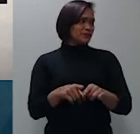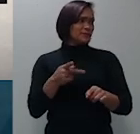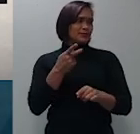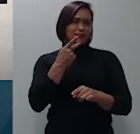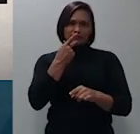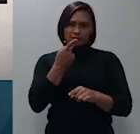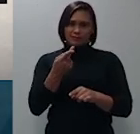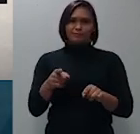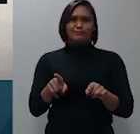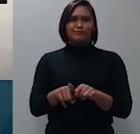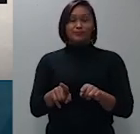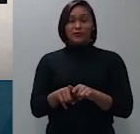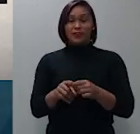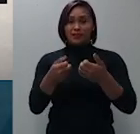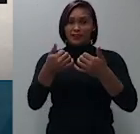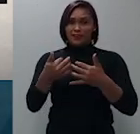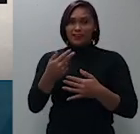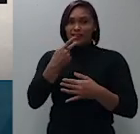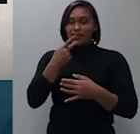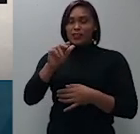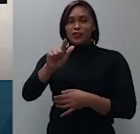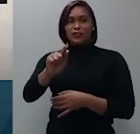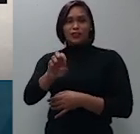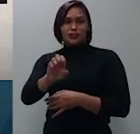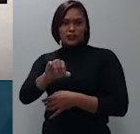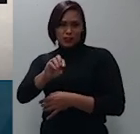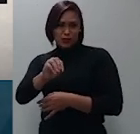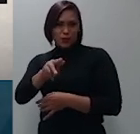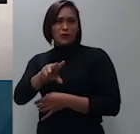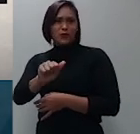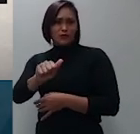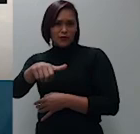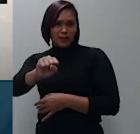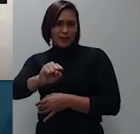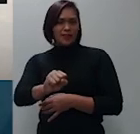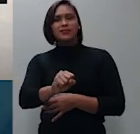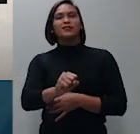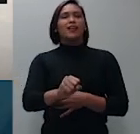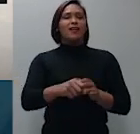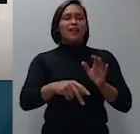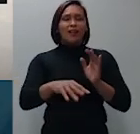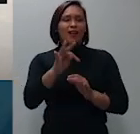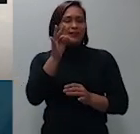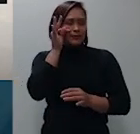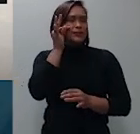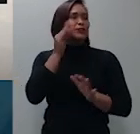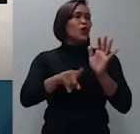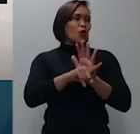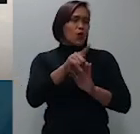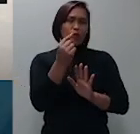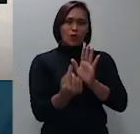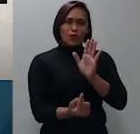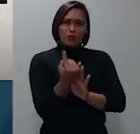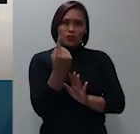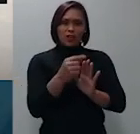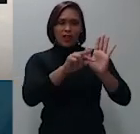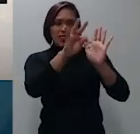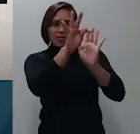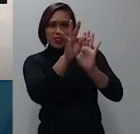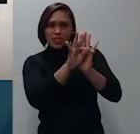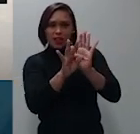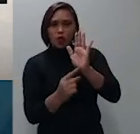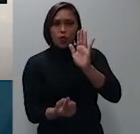Jean e Giovanna testamenteira única testamenteira e única